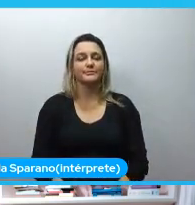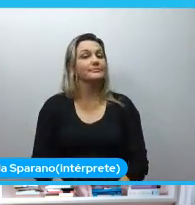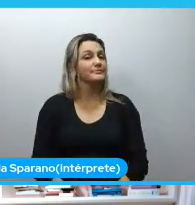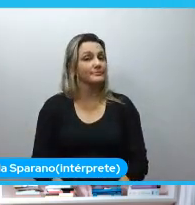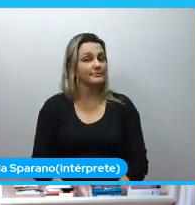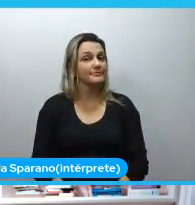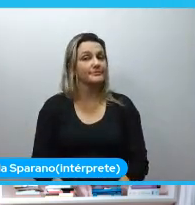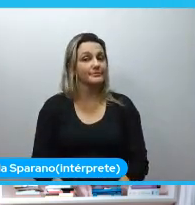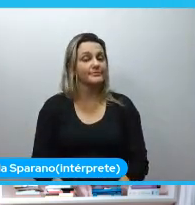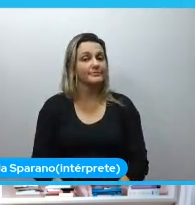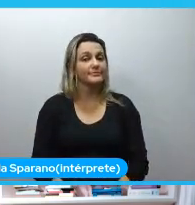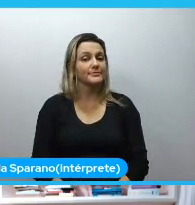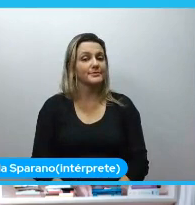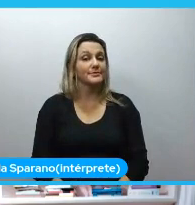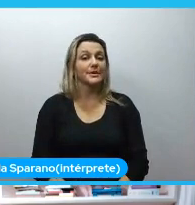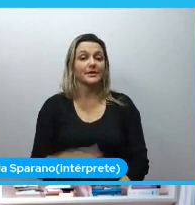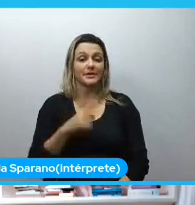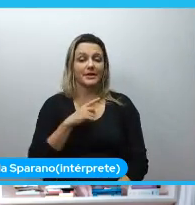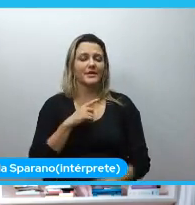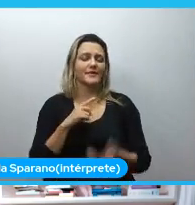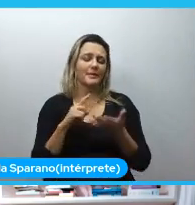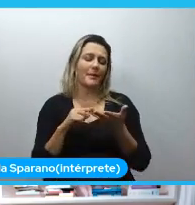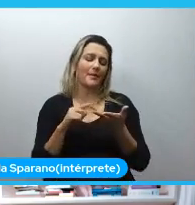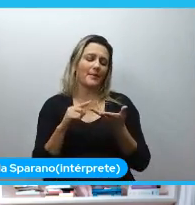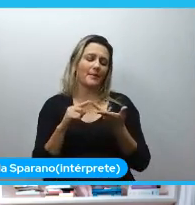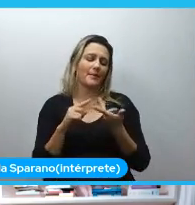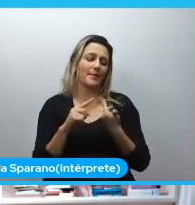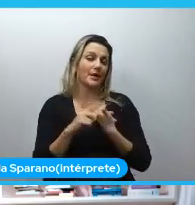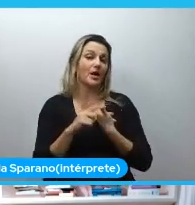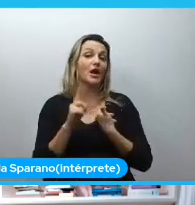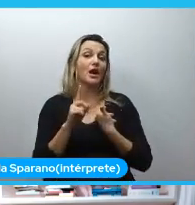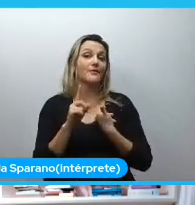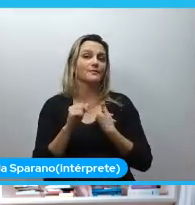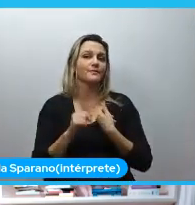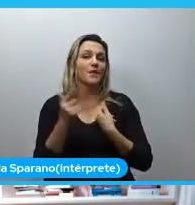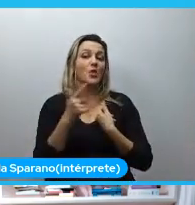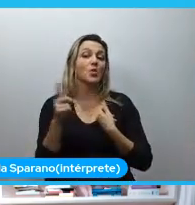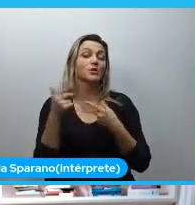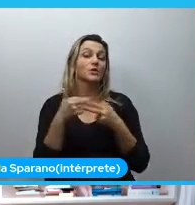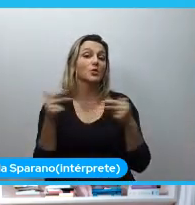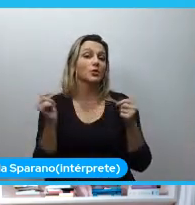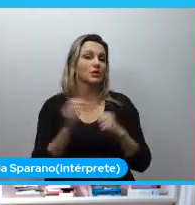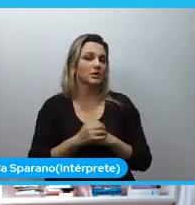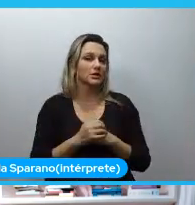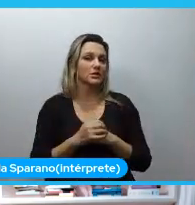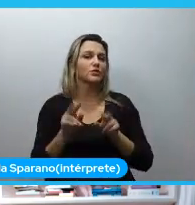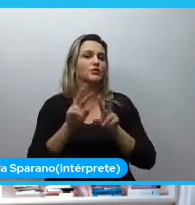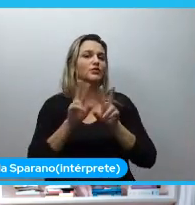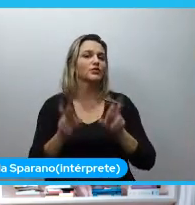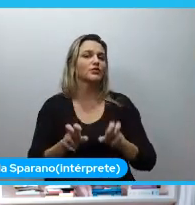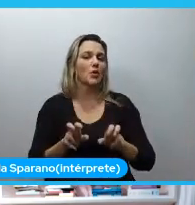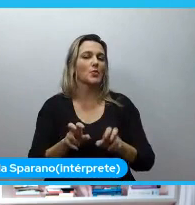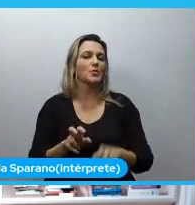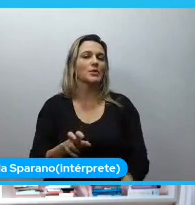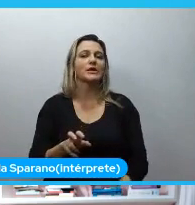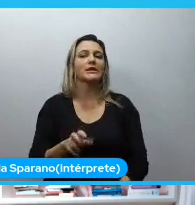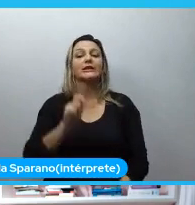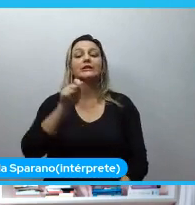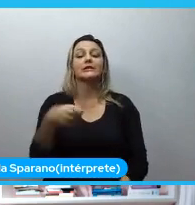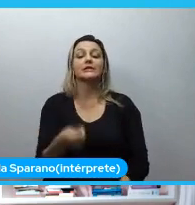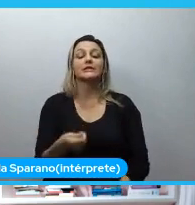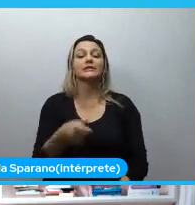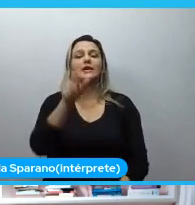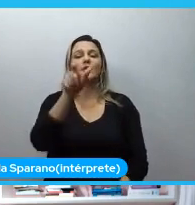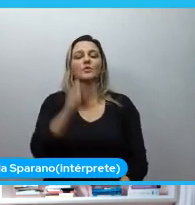foram foram várias coisinhas uma outra coisa que está muito envolvida com essa questão do ser diferente que foi também uma outra coisa que eu